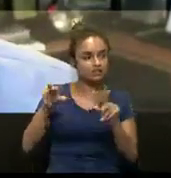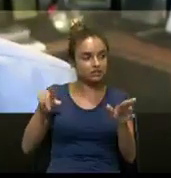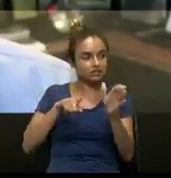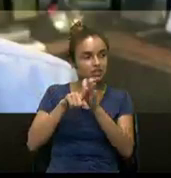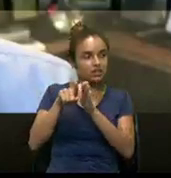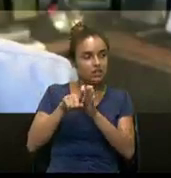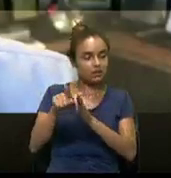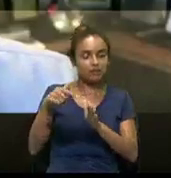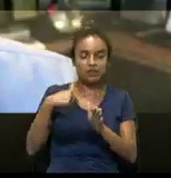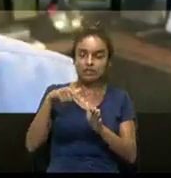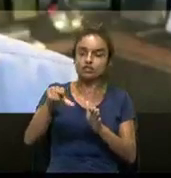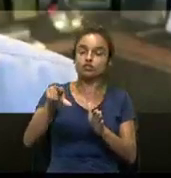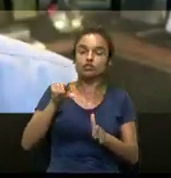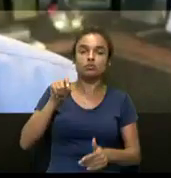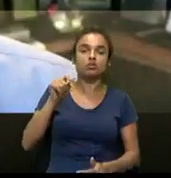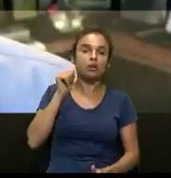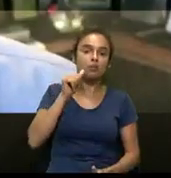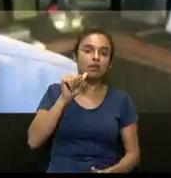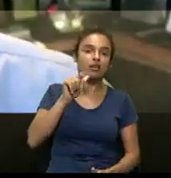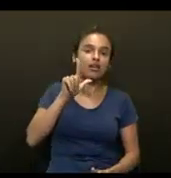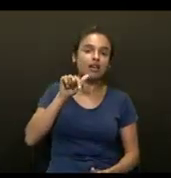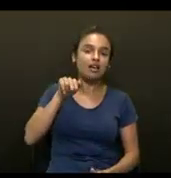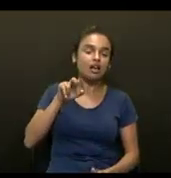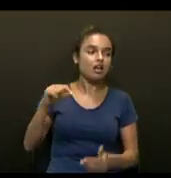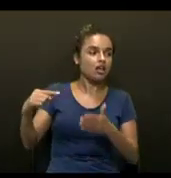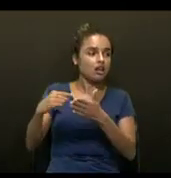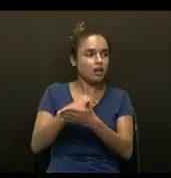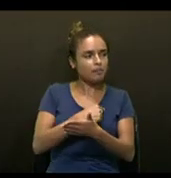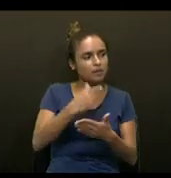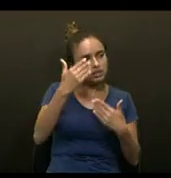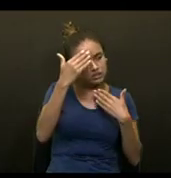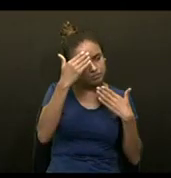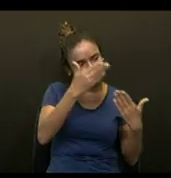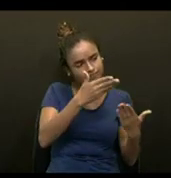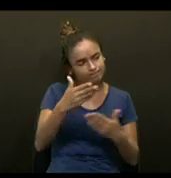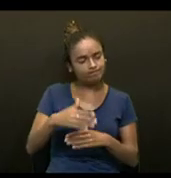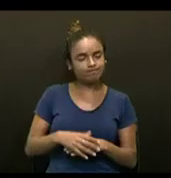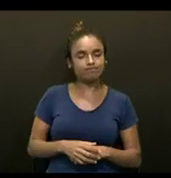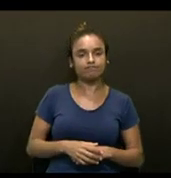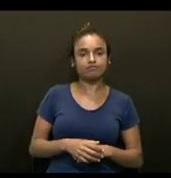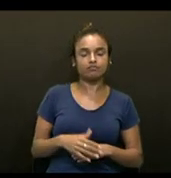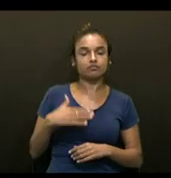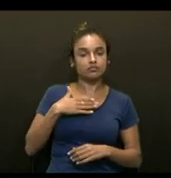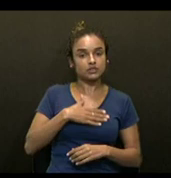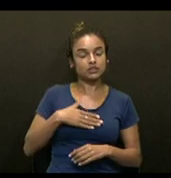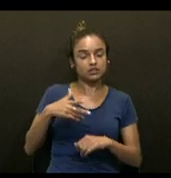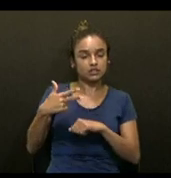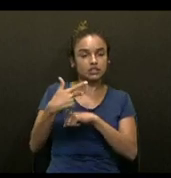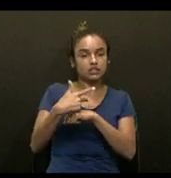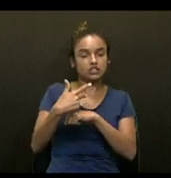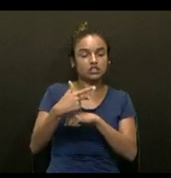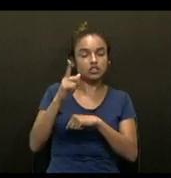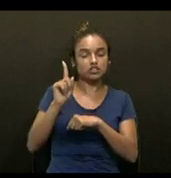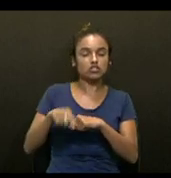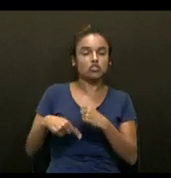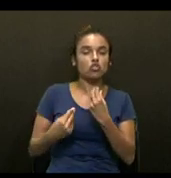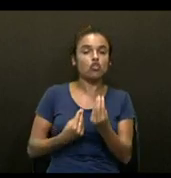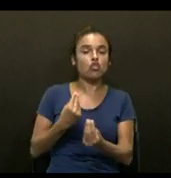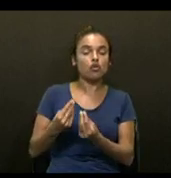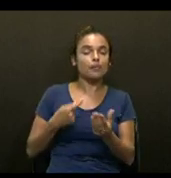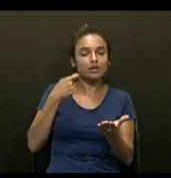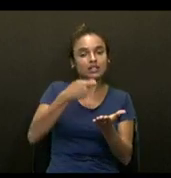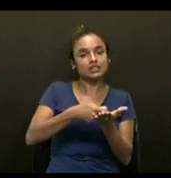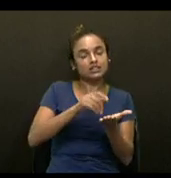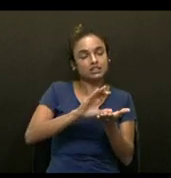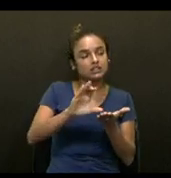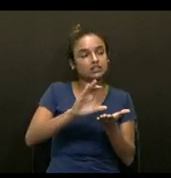Escolhi a pergunta aqui da Aline Souza, que questiona o seguinte. Muito obrigada mais uma vez. Gostaria muito que fizesse um vídeo sobre investimento em Bitcoin. Se